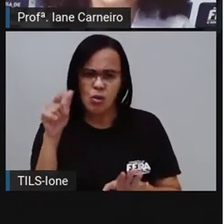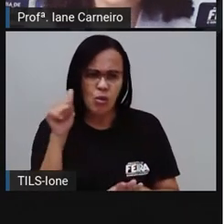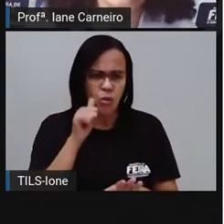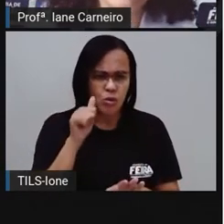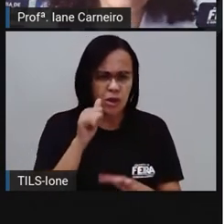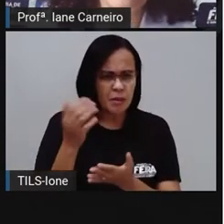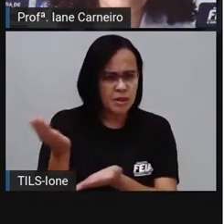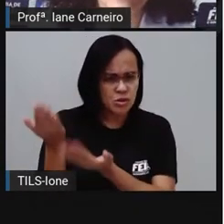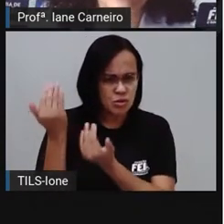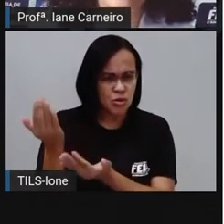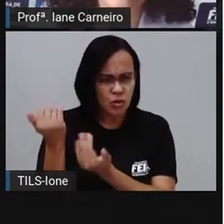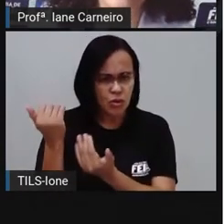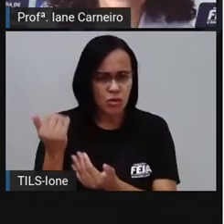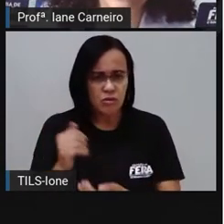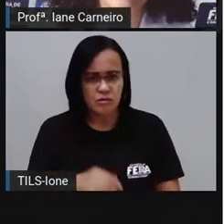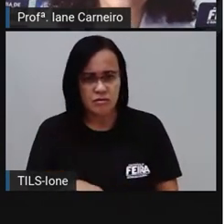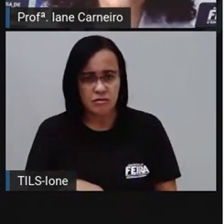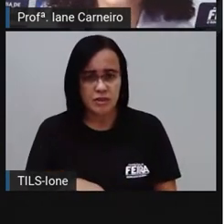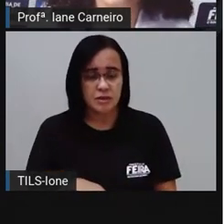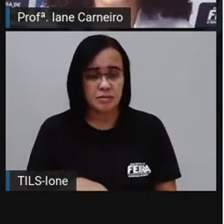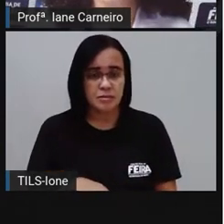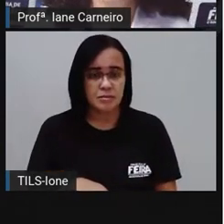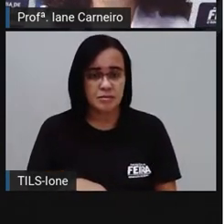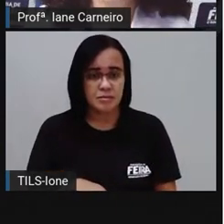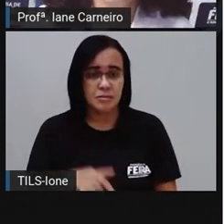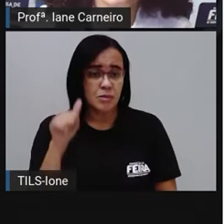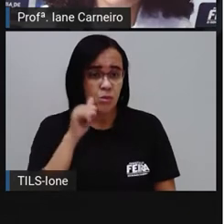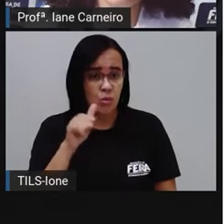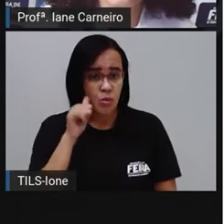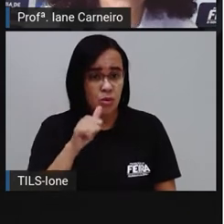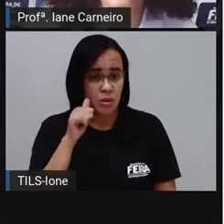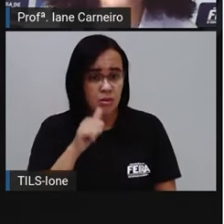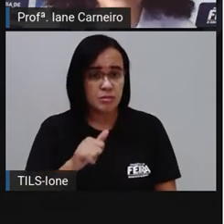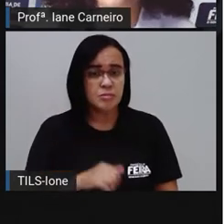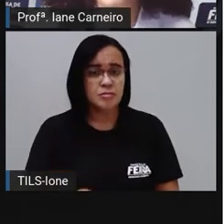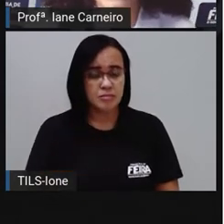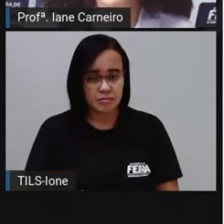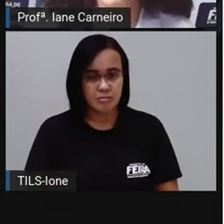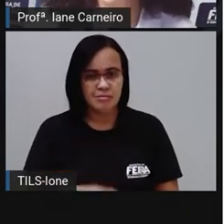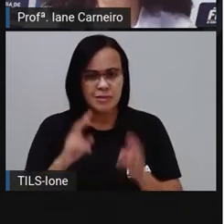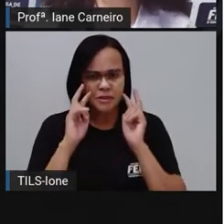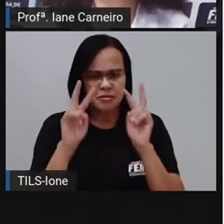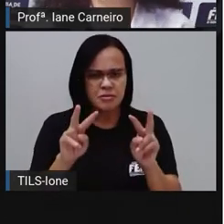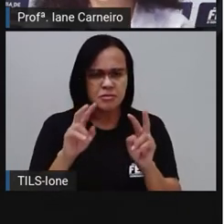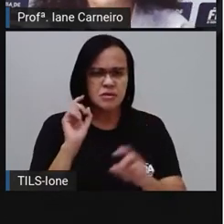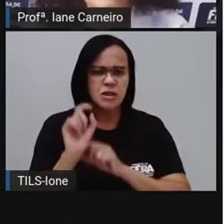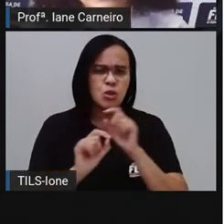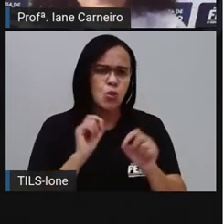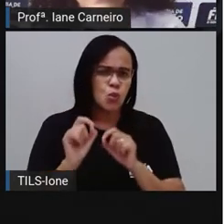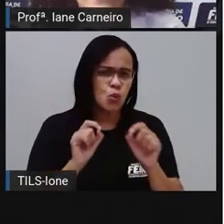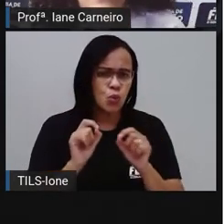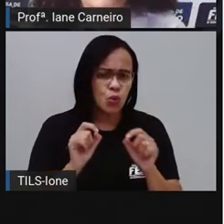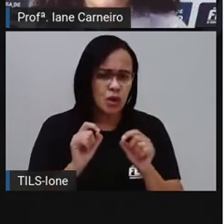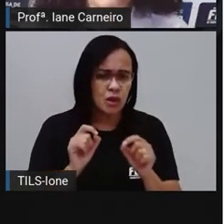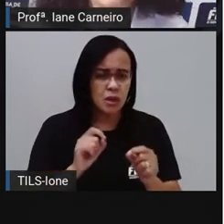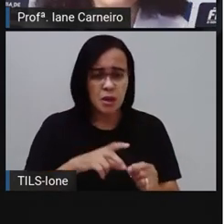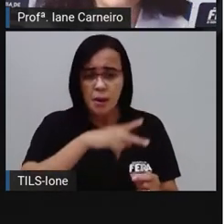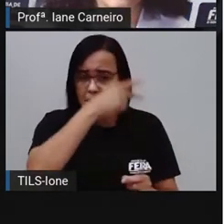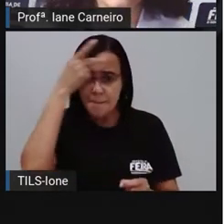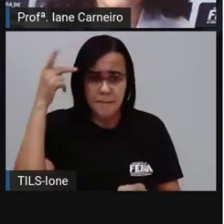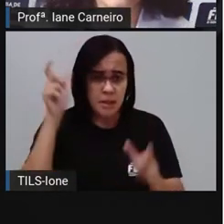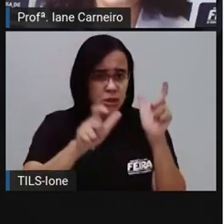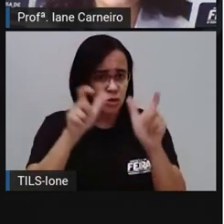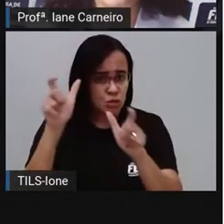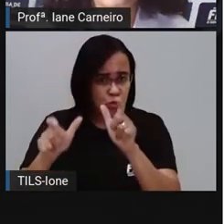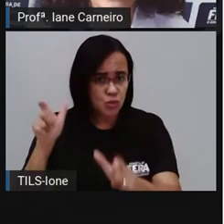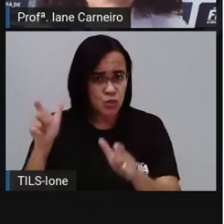né? A gente vê uma aqui no centro, né? E a gente observa que além dessas pessoas na tela, a gente também vê